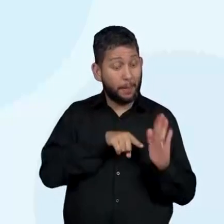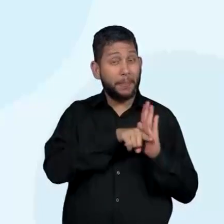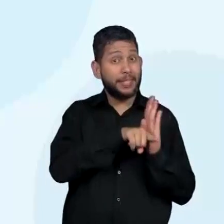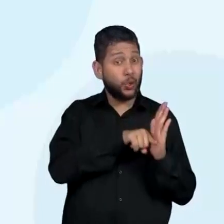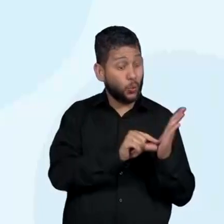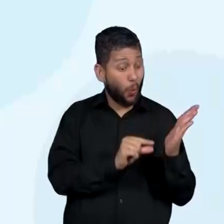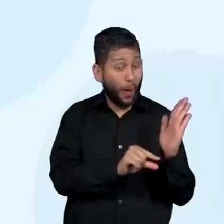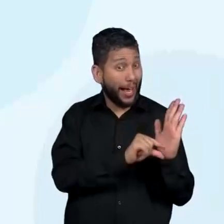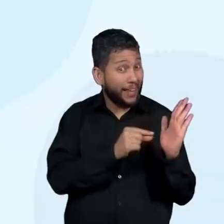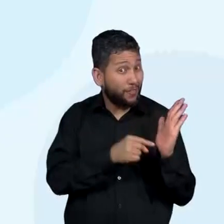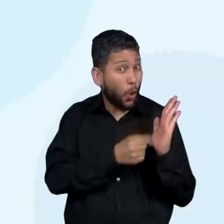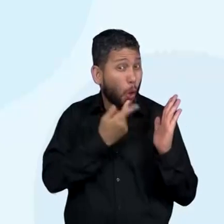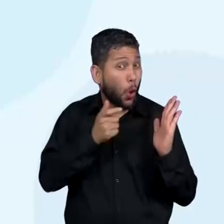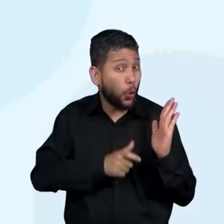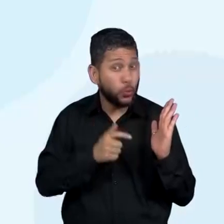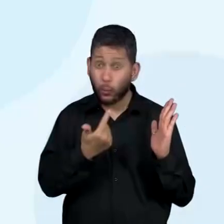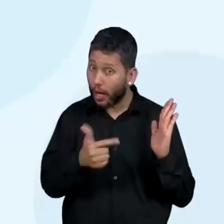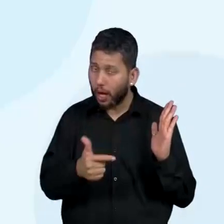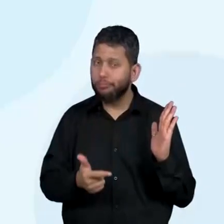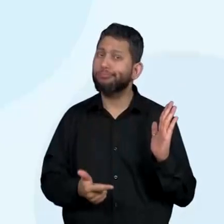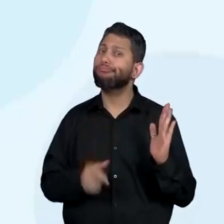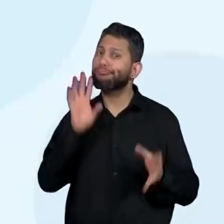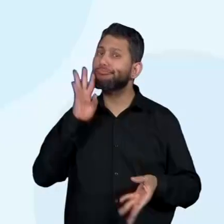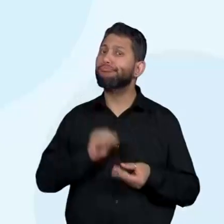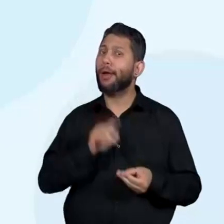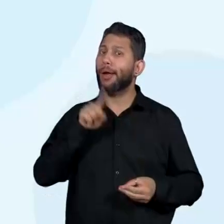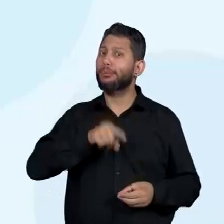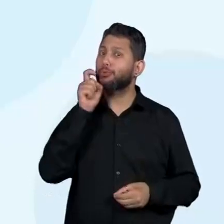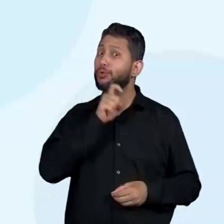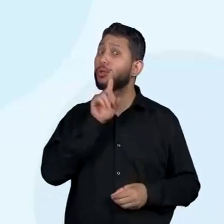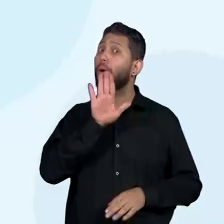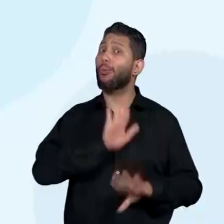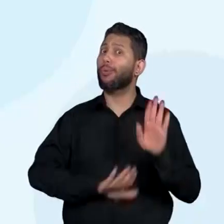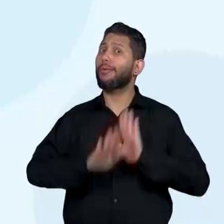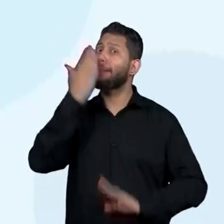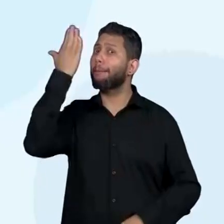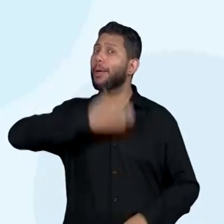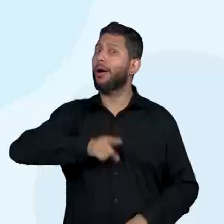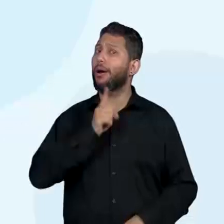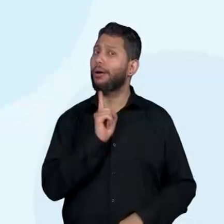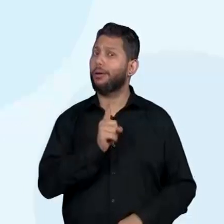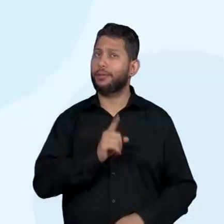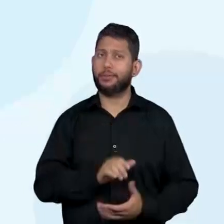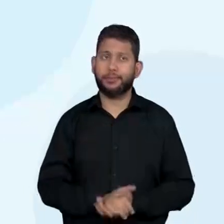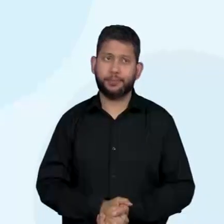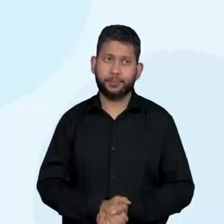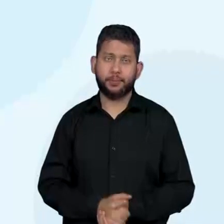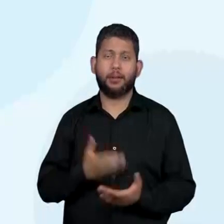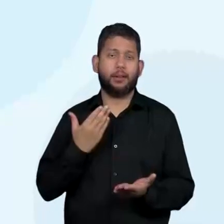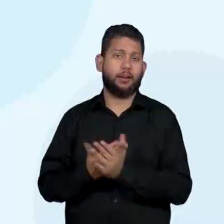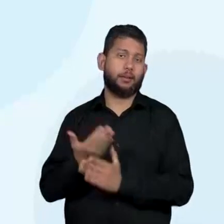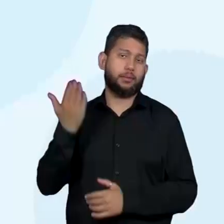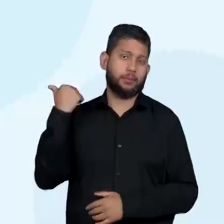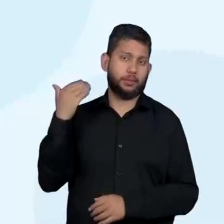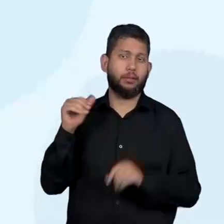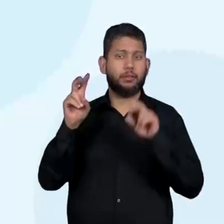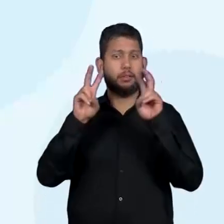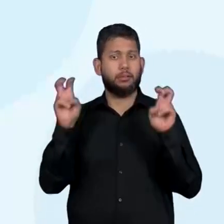sinal de fake. Portanto, a partir de trechos dos textos lidos na aula anterior,